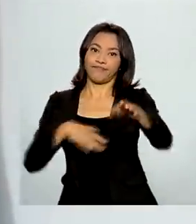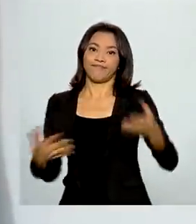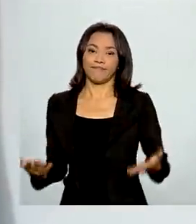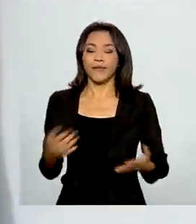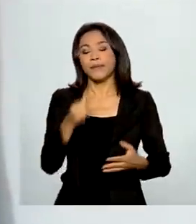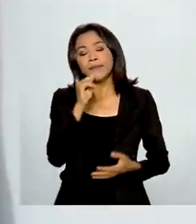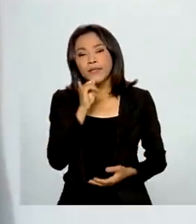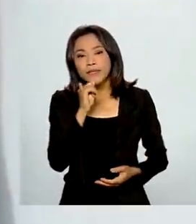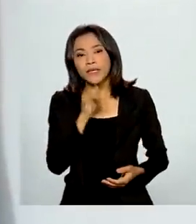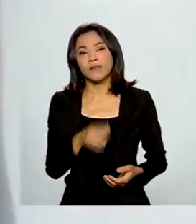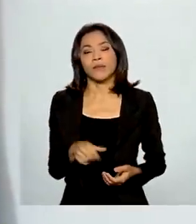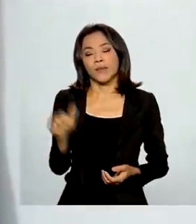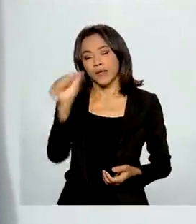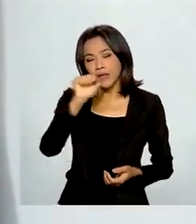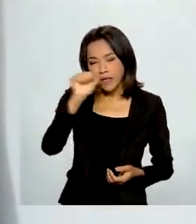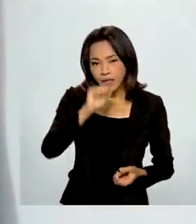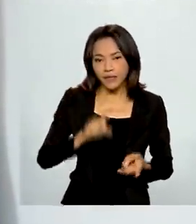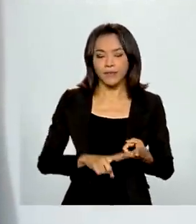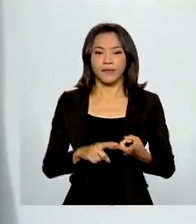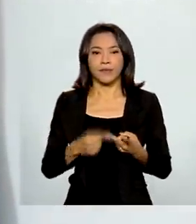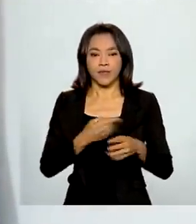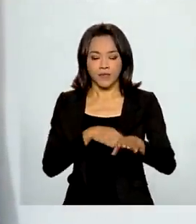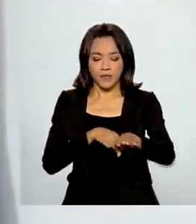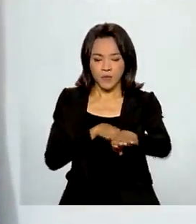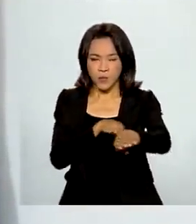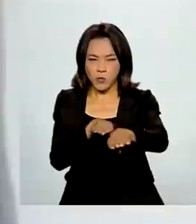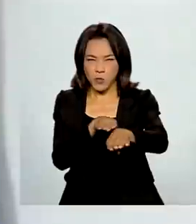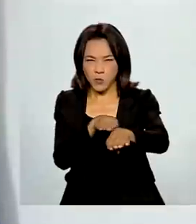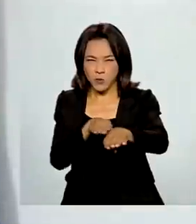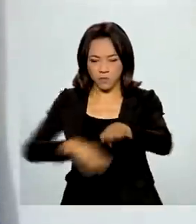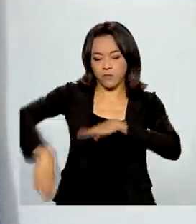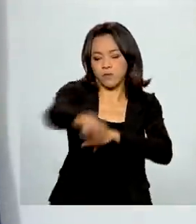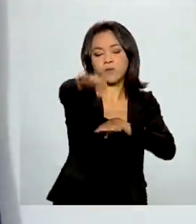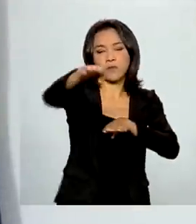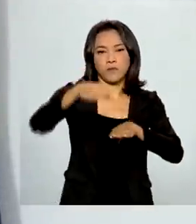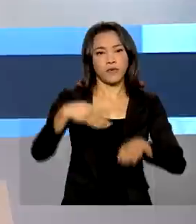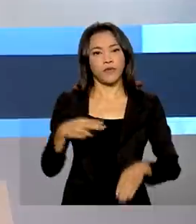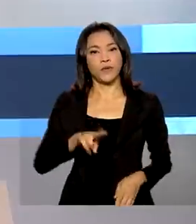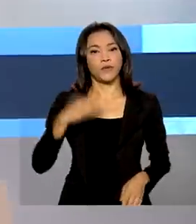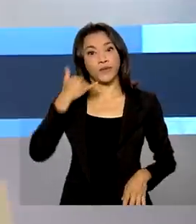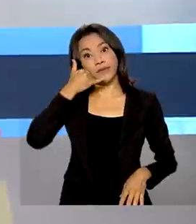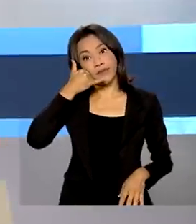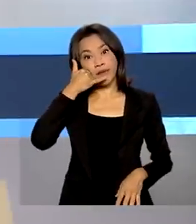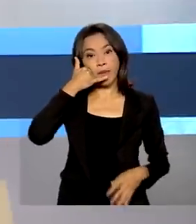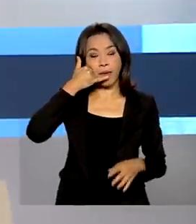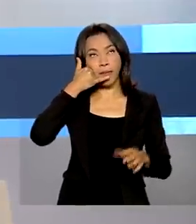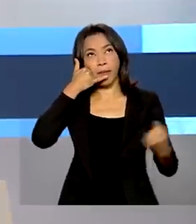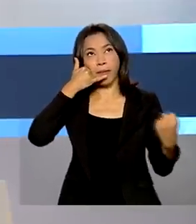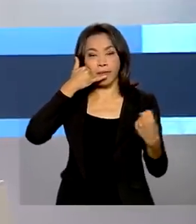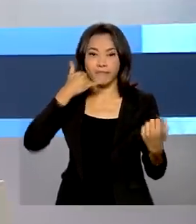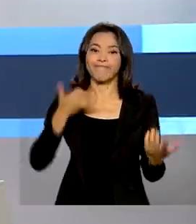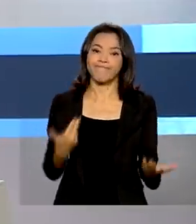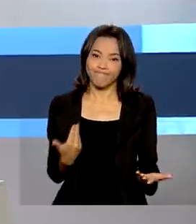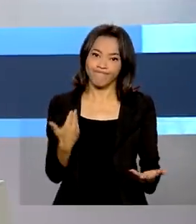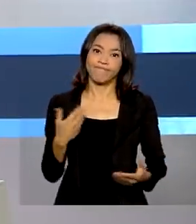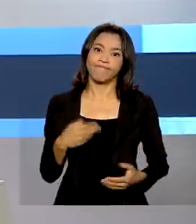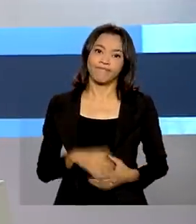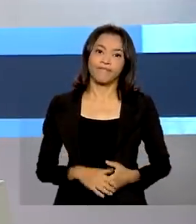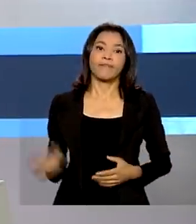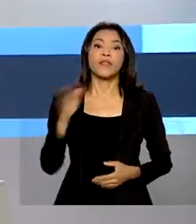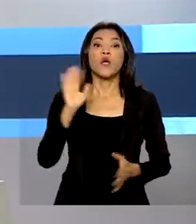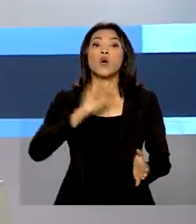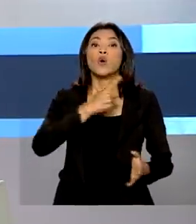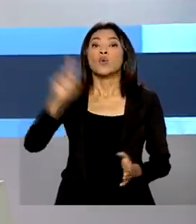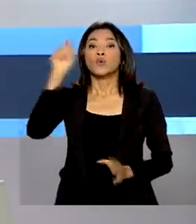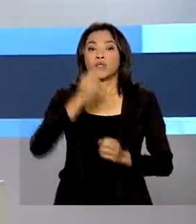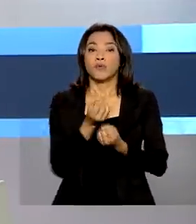por exemplo, alcoolemia, ultrapassagem, uso do celular ao volante. E uma última informação, as inscrições